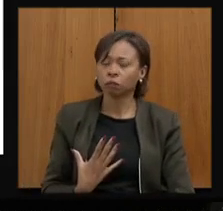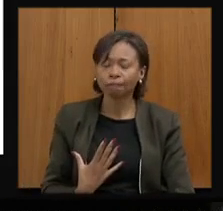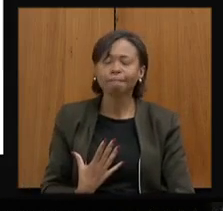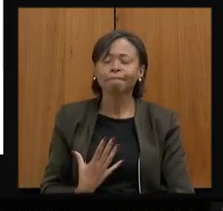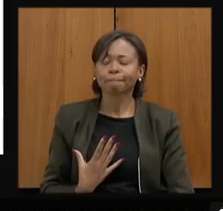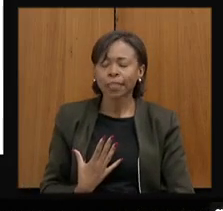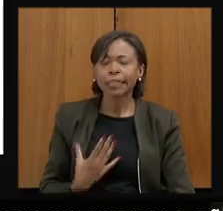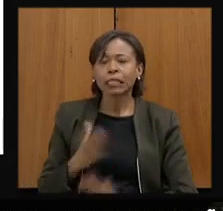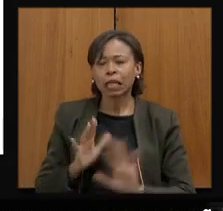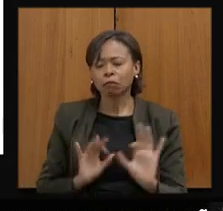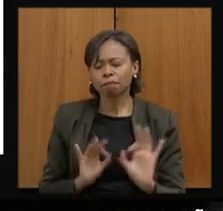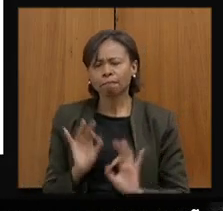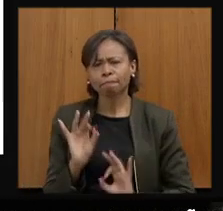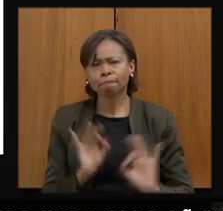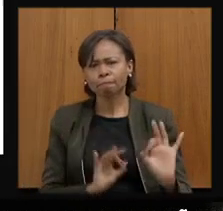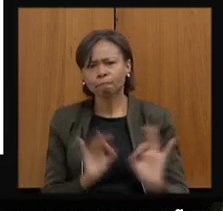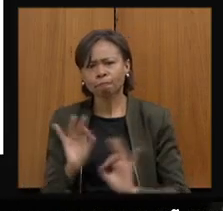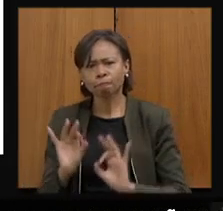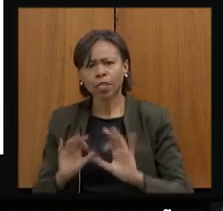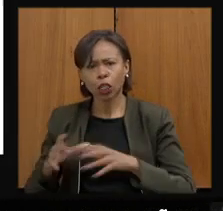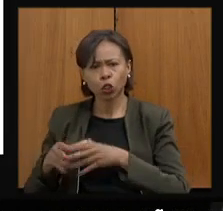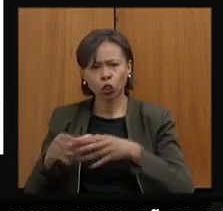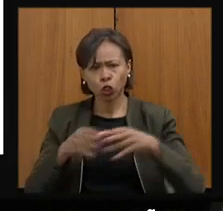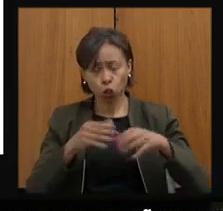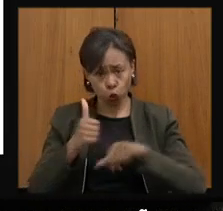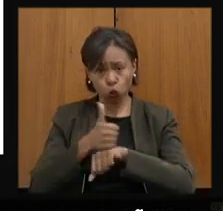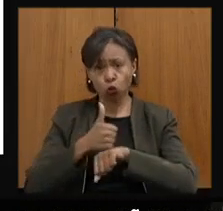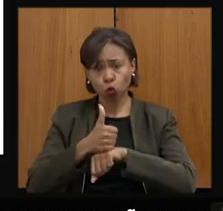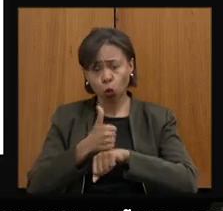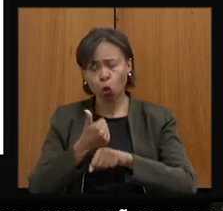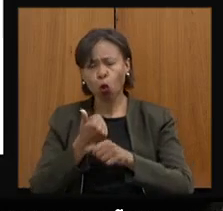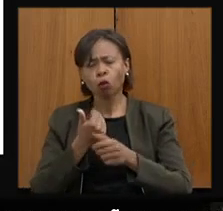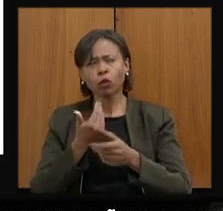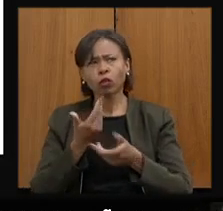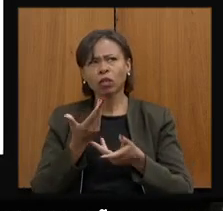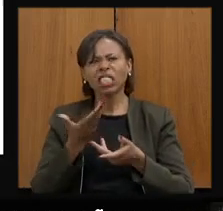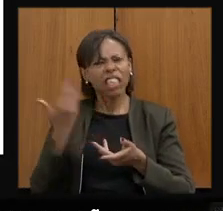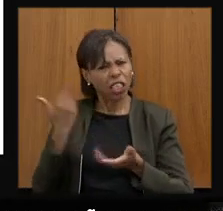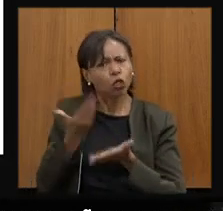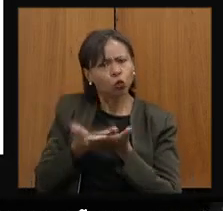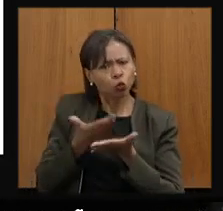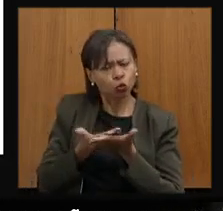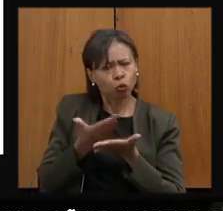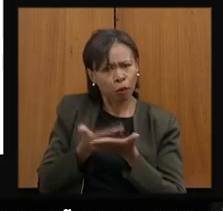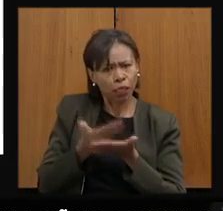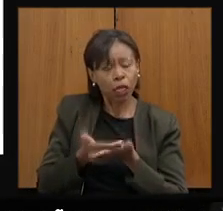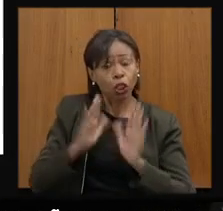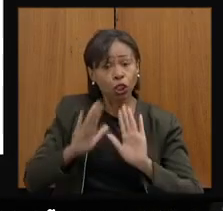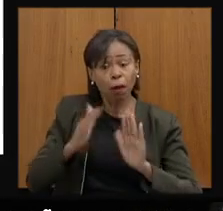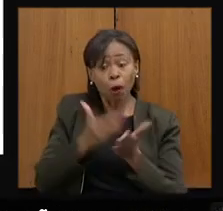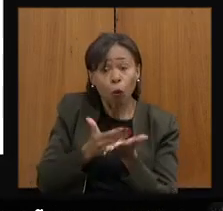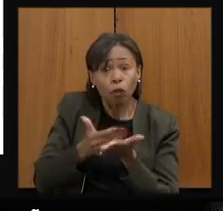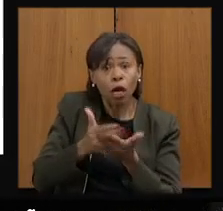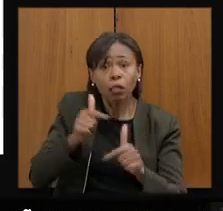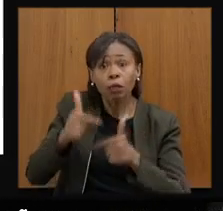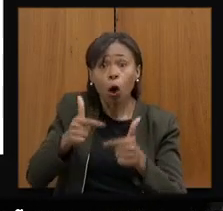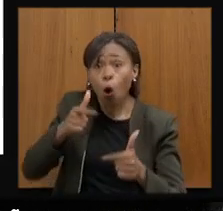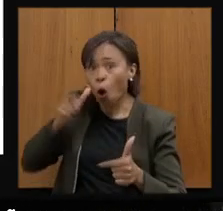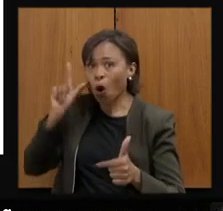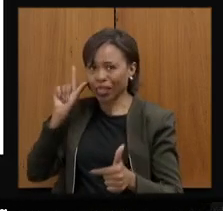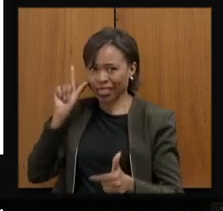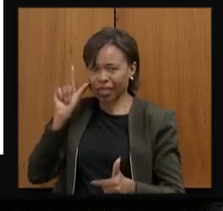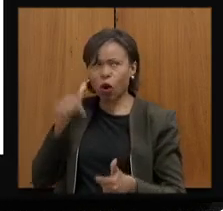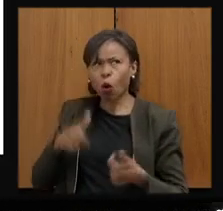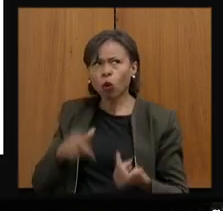já organizada. Essa equipe fazia um estudo ali na semana passada para iniciar as atividades ontem. Hoje